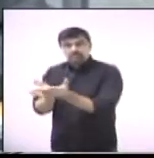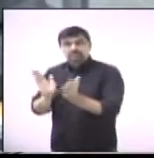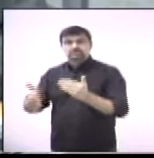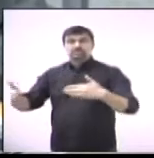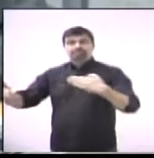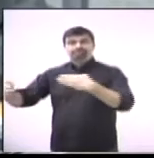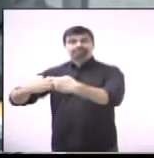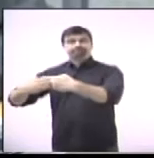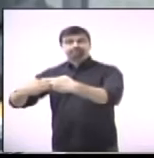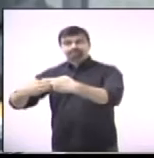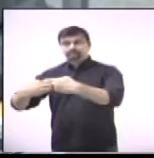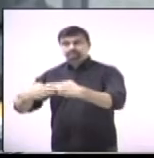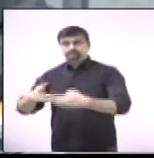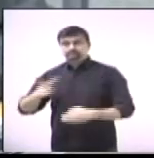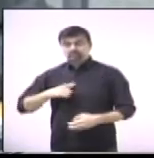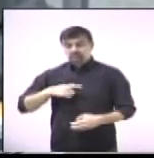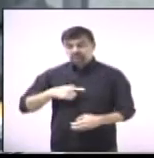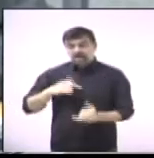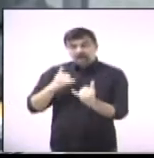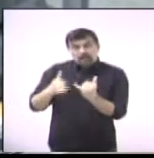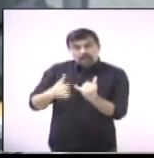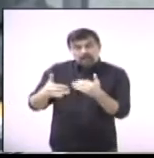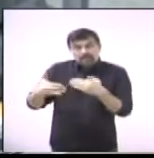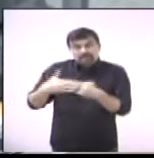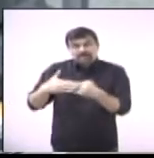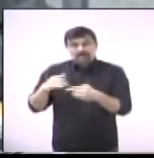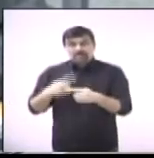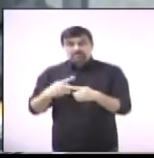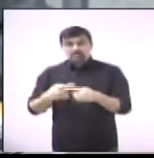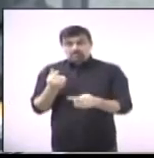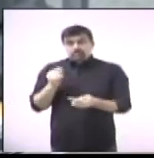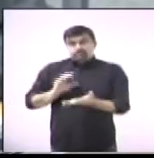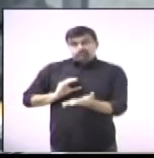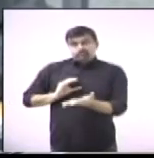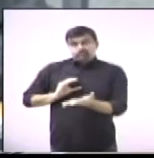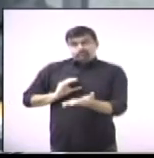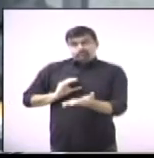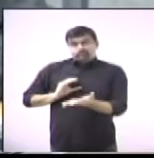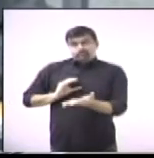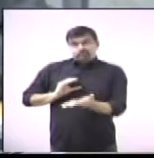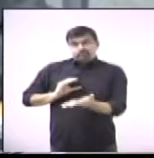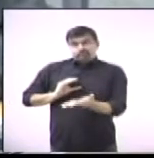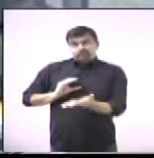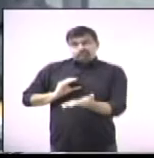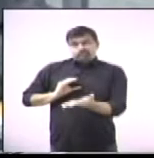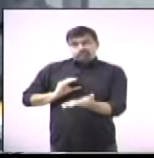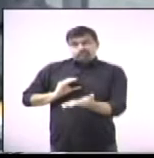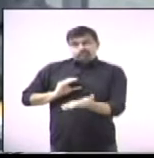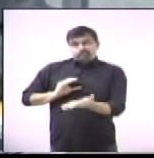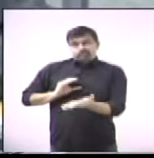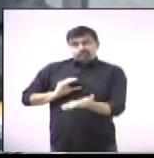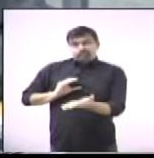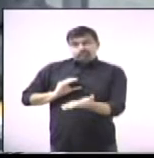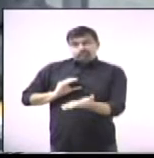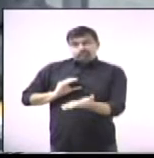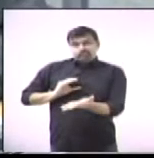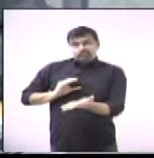fechadas, outras preces a fechar, em função dessas dificuldades que estão